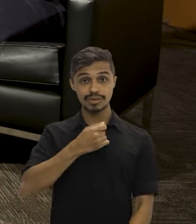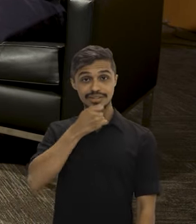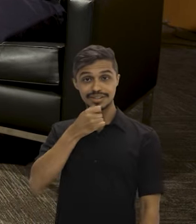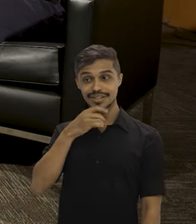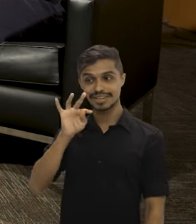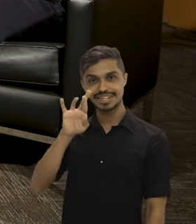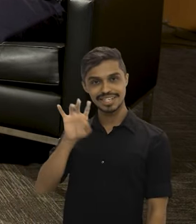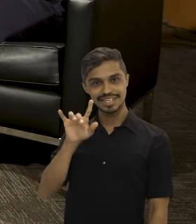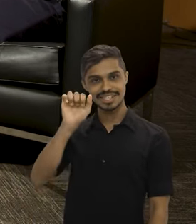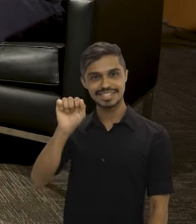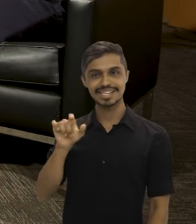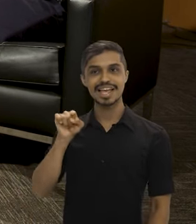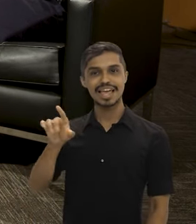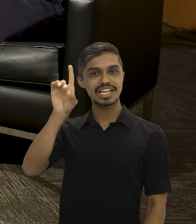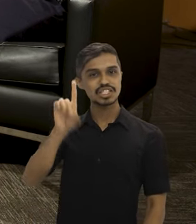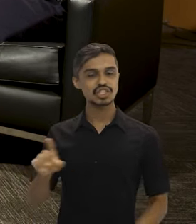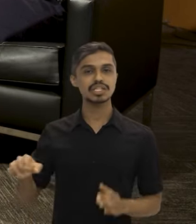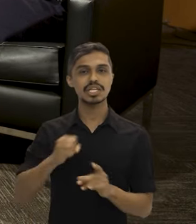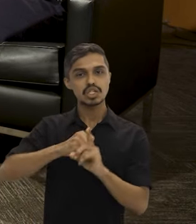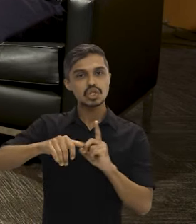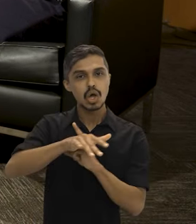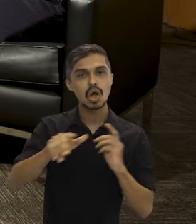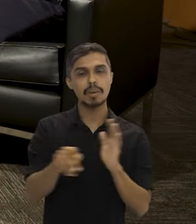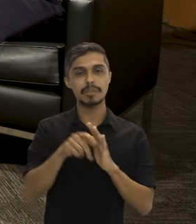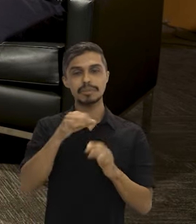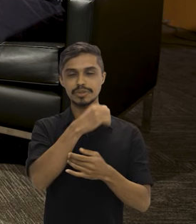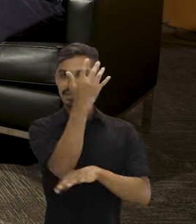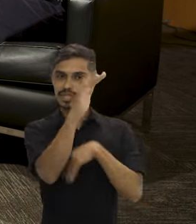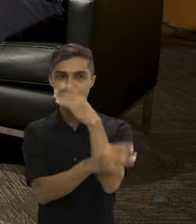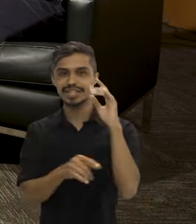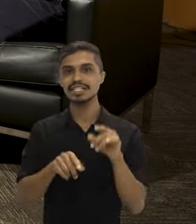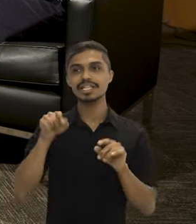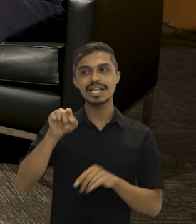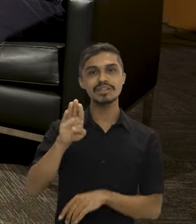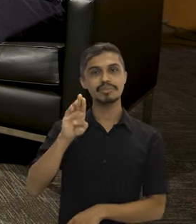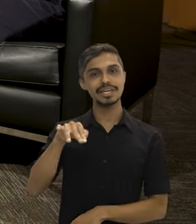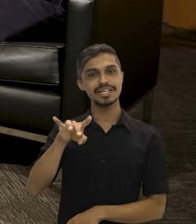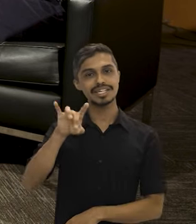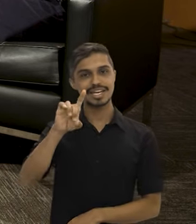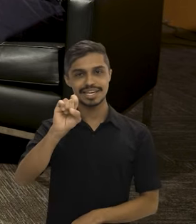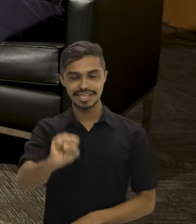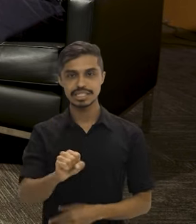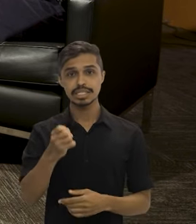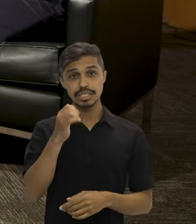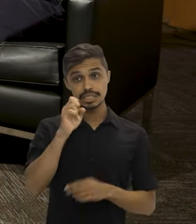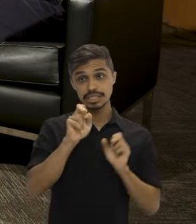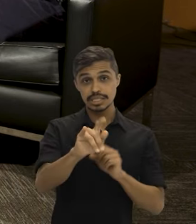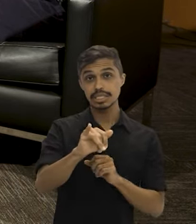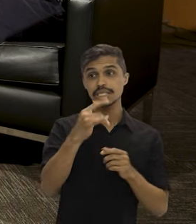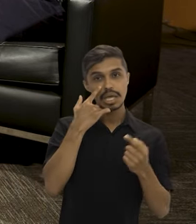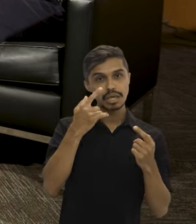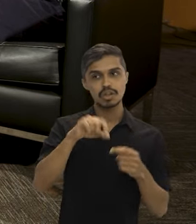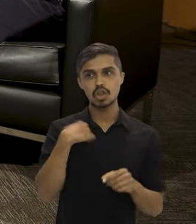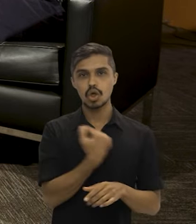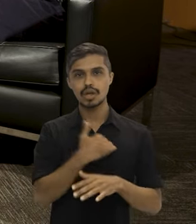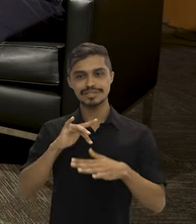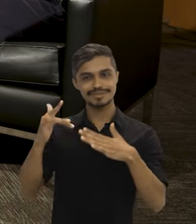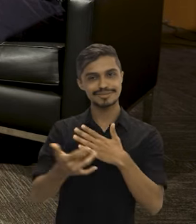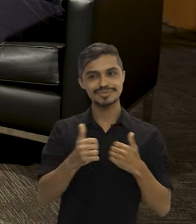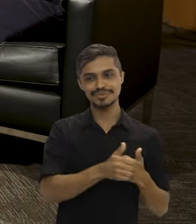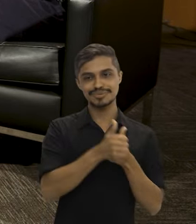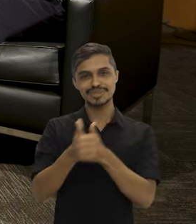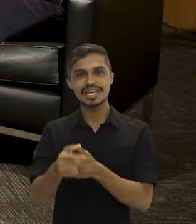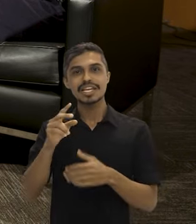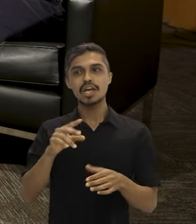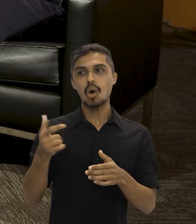Essa foi a minha entrevista com Tereza Campelo, que é diretora socioambiental do BNDES. Se você quiser rever esta ou outras entrevistas,